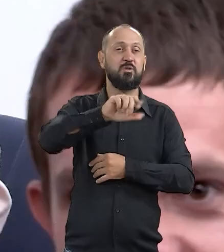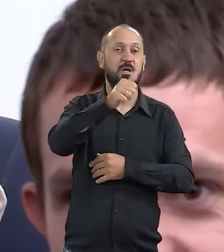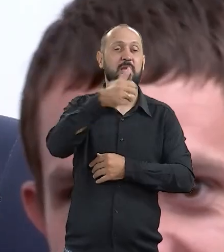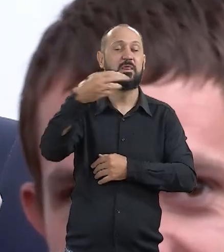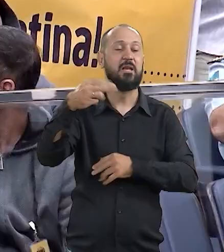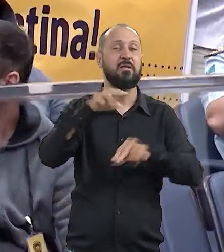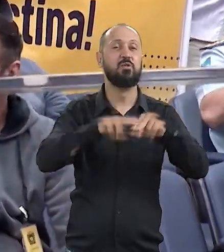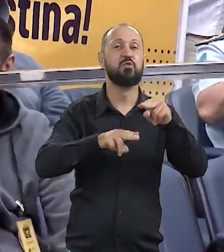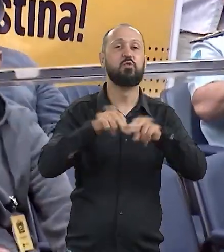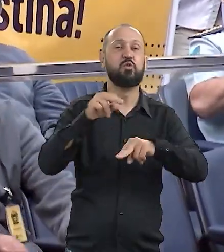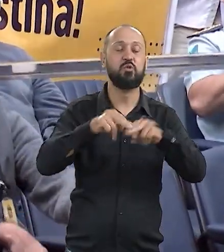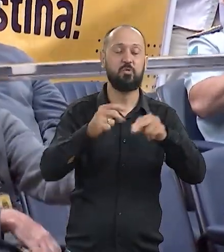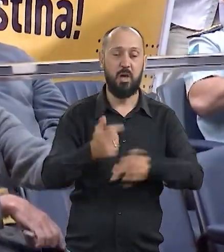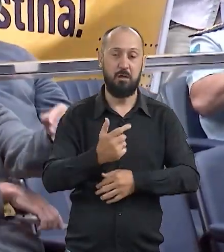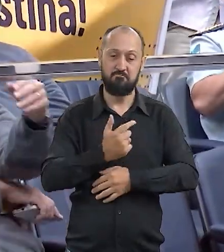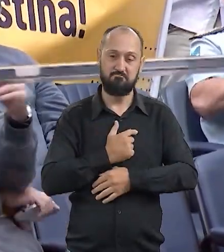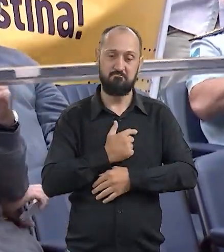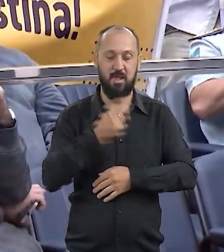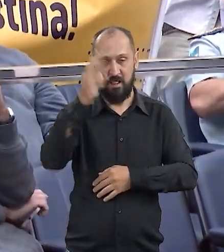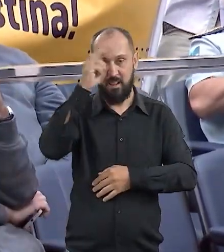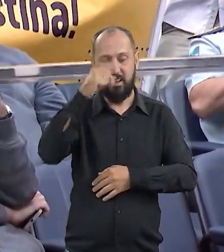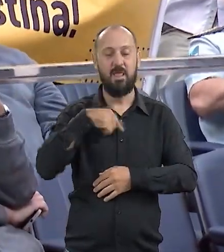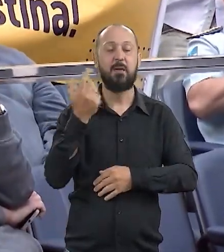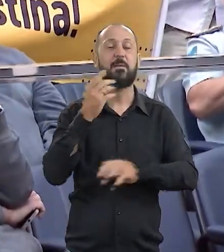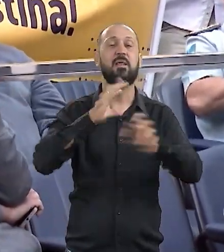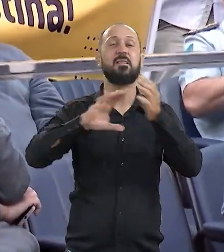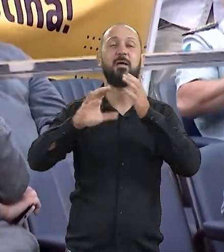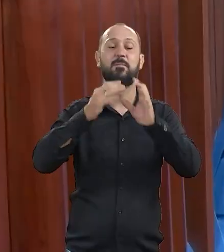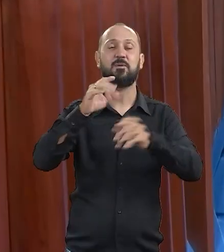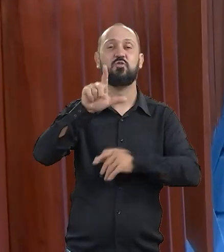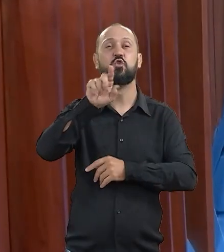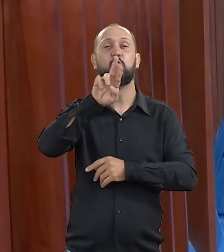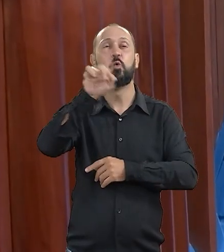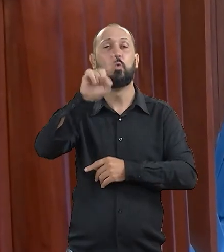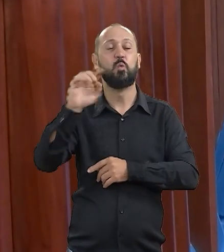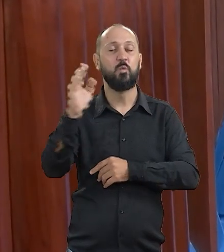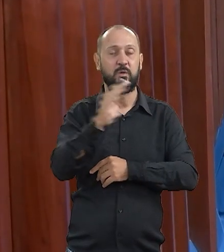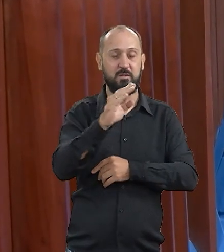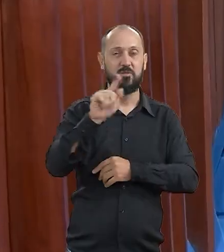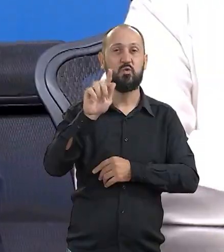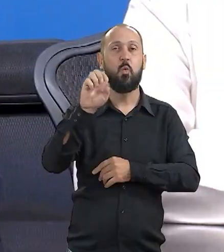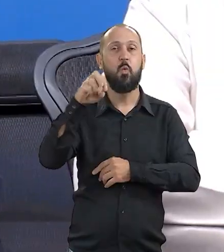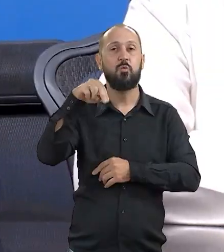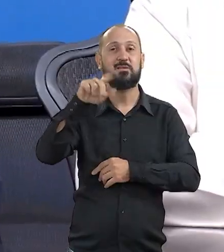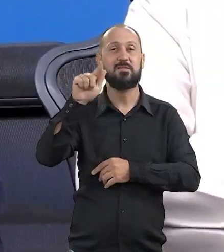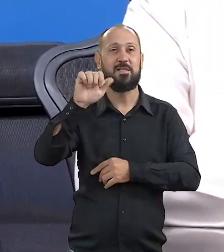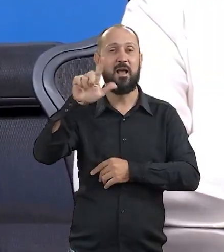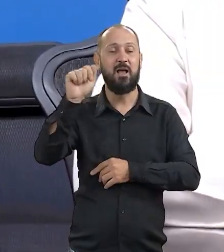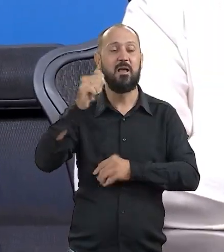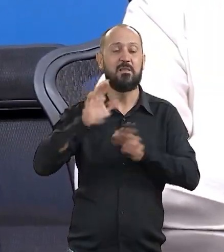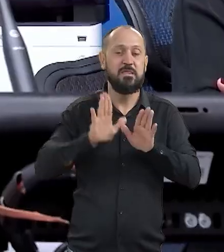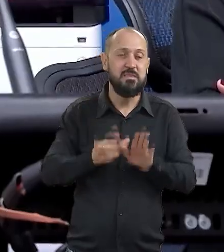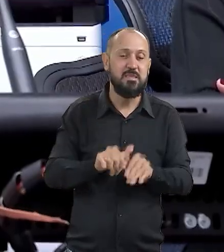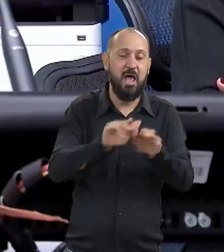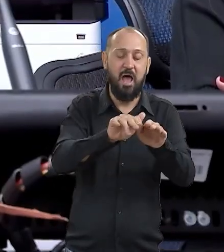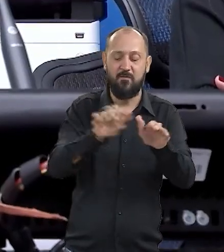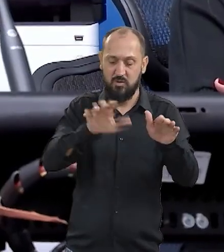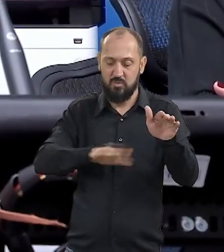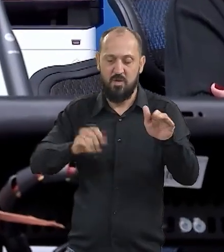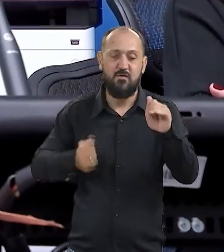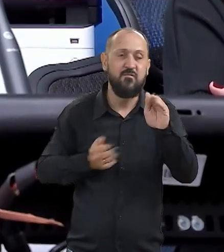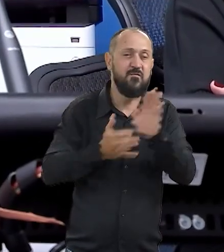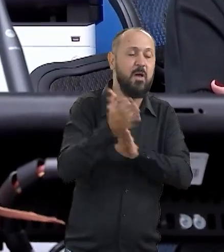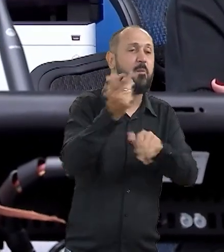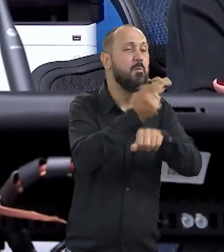junho. A comenda faz alusão à música de Luiz Gonzaga e Humberto Teixeira a respeito da ave que deixa o sertão em busca